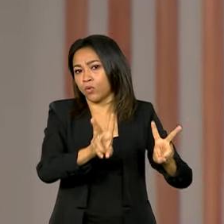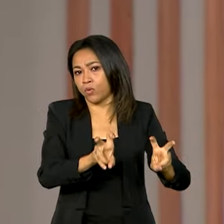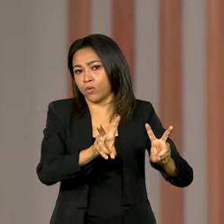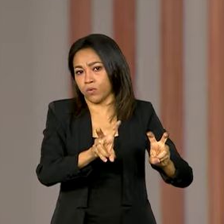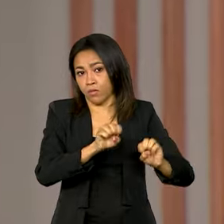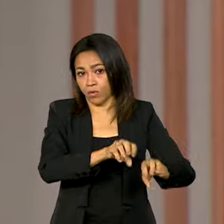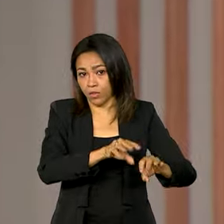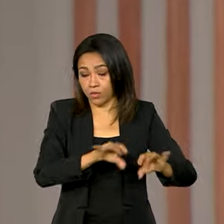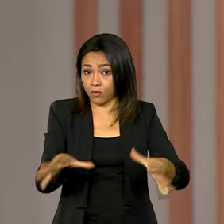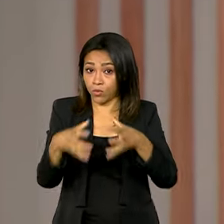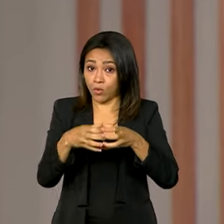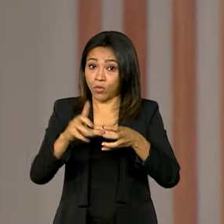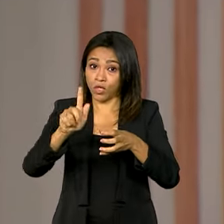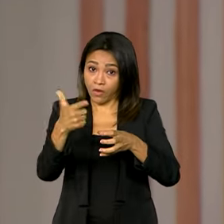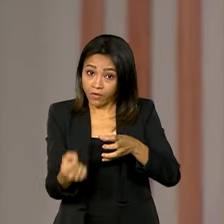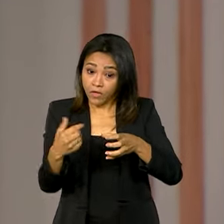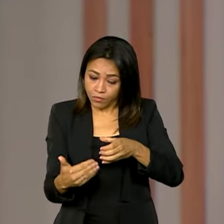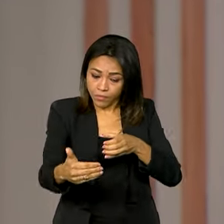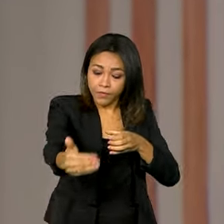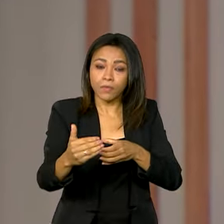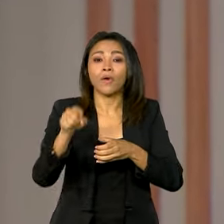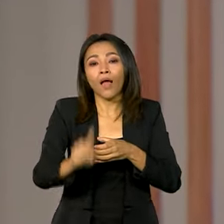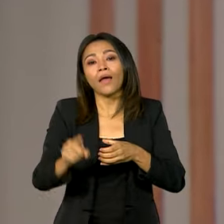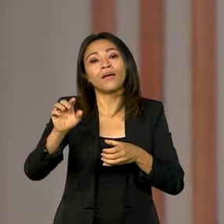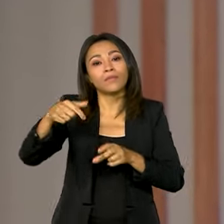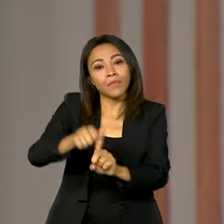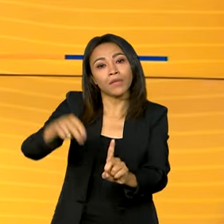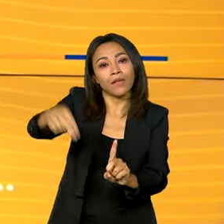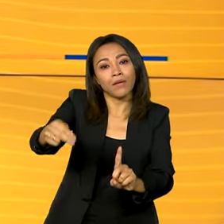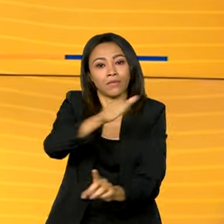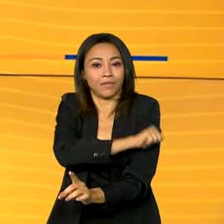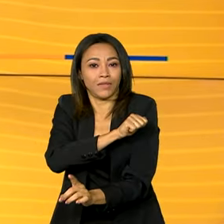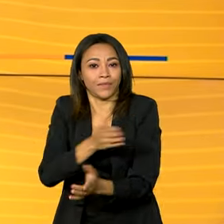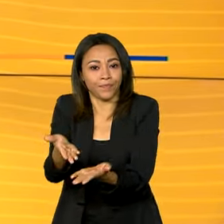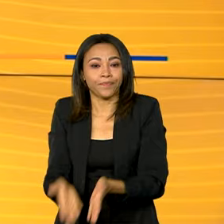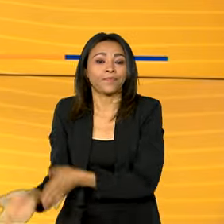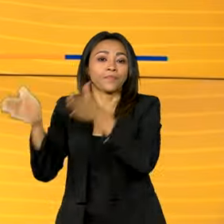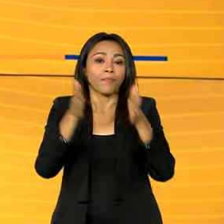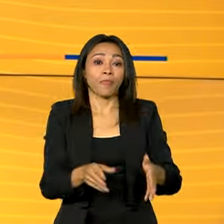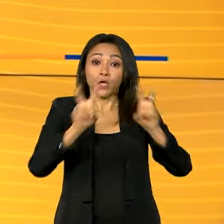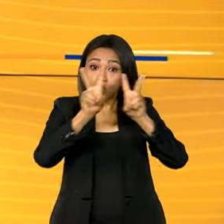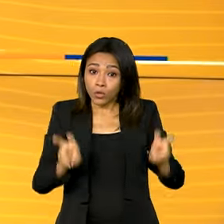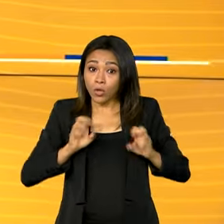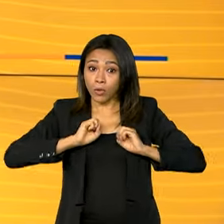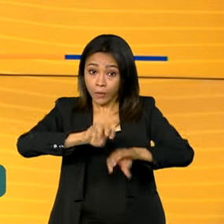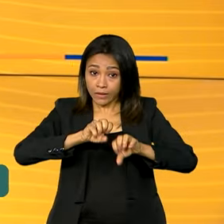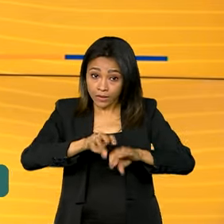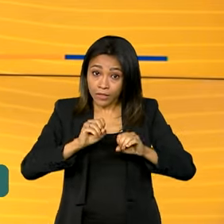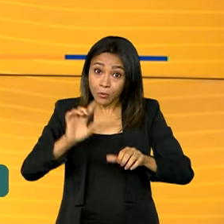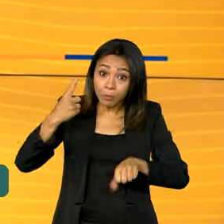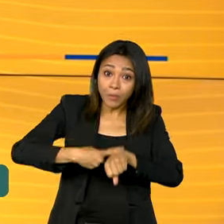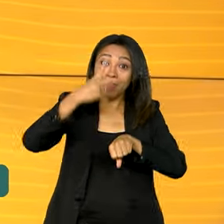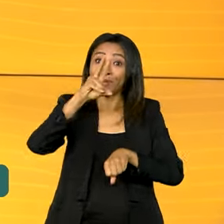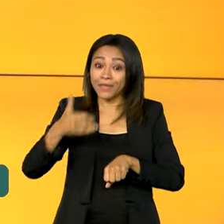A reunião da cúpula do grupo vai ser em novembro, no Rio de Janeiro. E ainda sobre educação, está chegando o primeiro dia